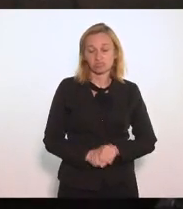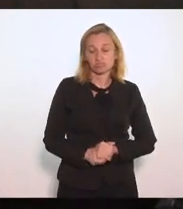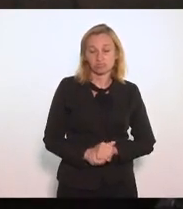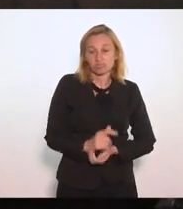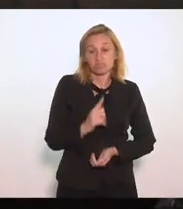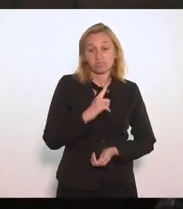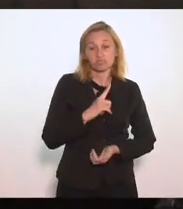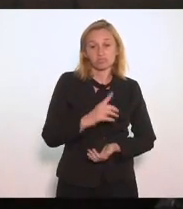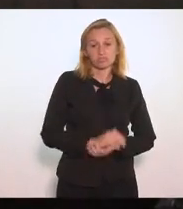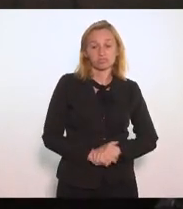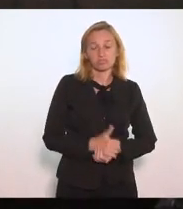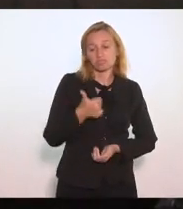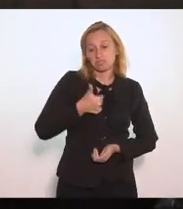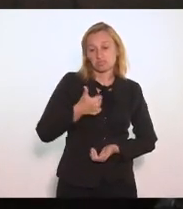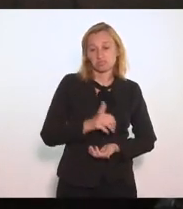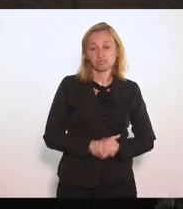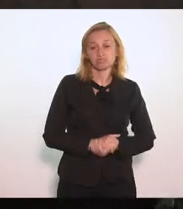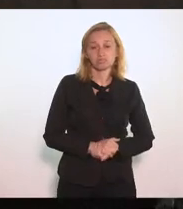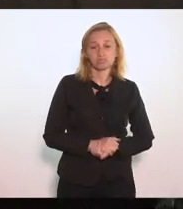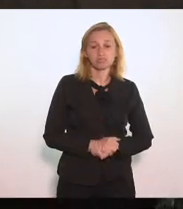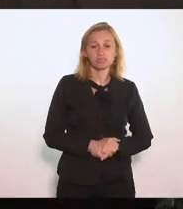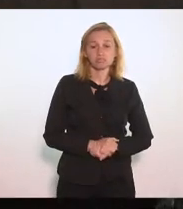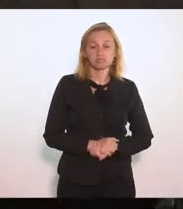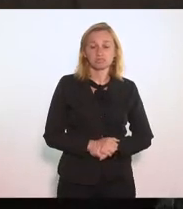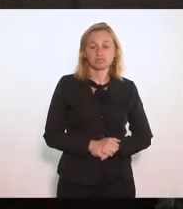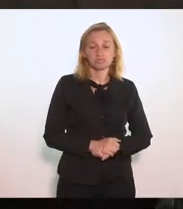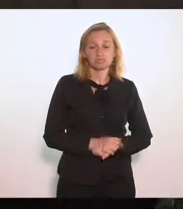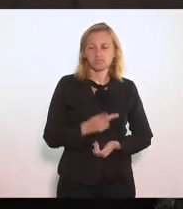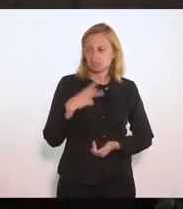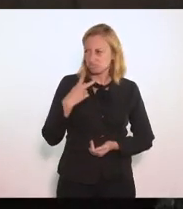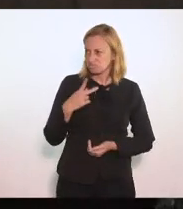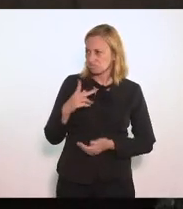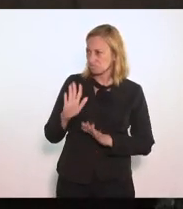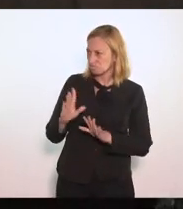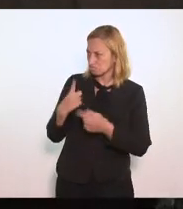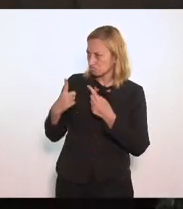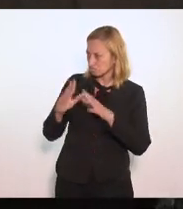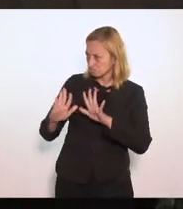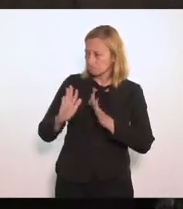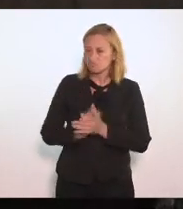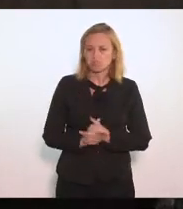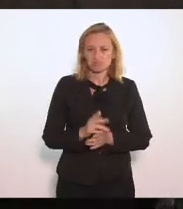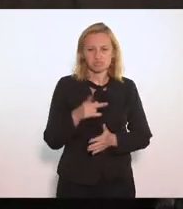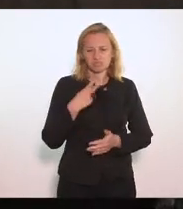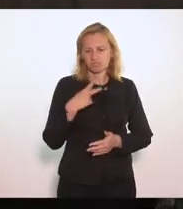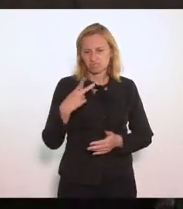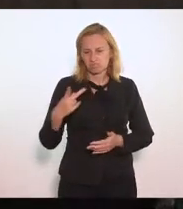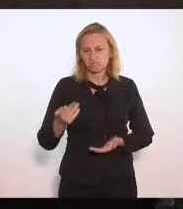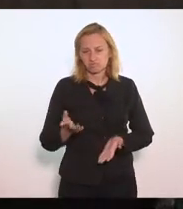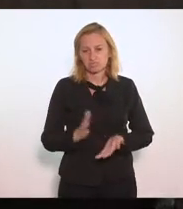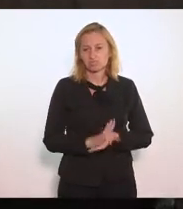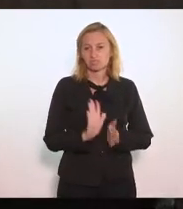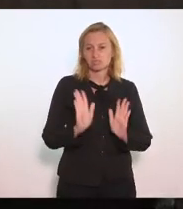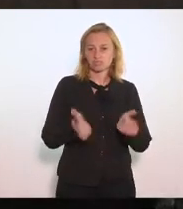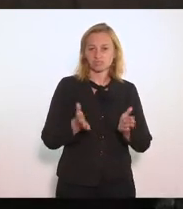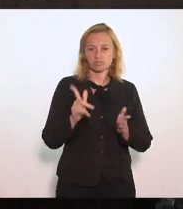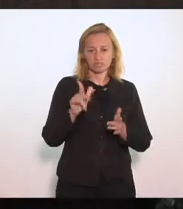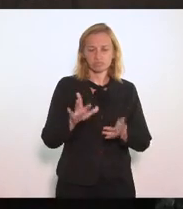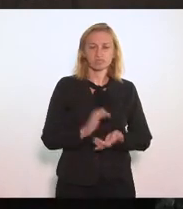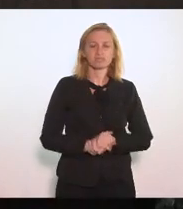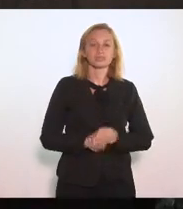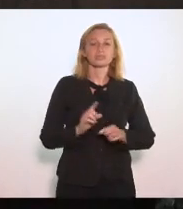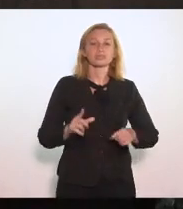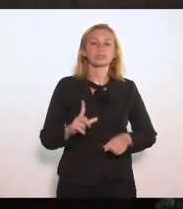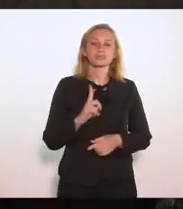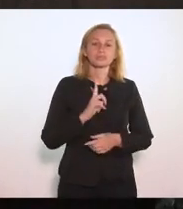Em primeiro lugar E eu não vou falar Sobre isso Nesse discurso Já falei várias vezes Mas hoje não é o foco Nós